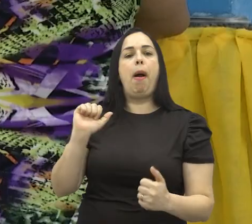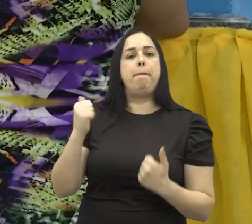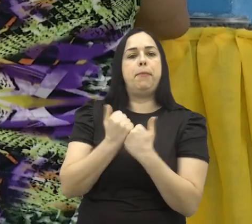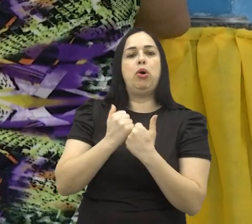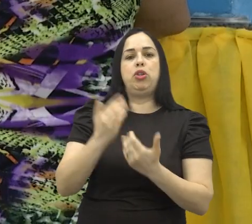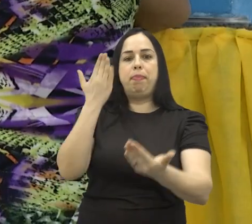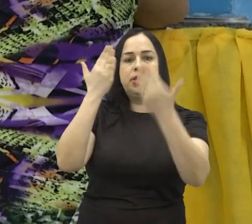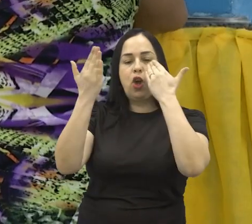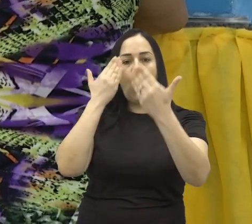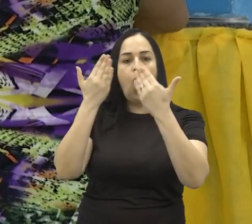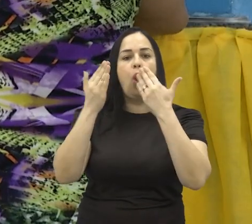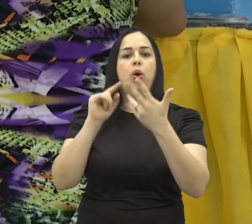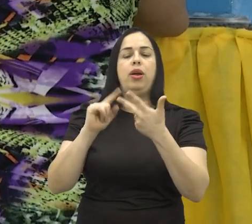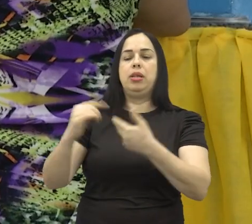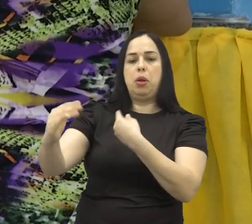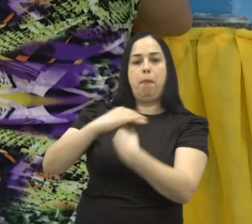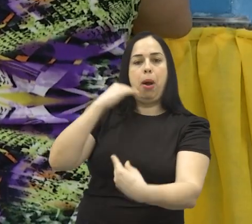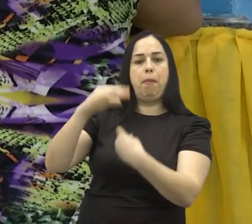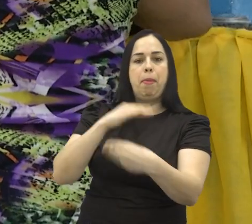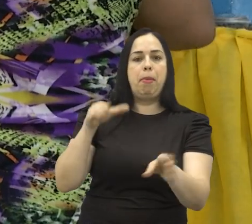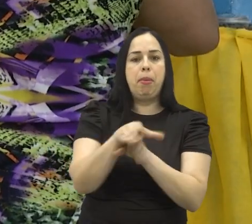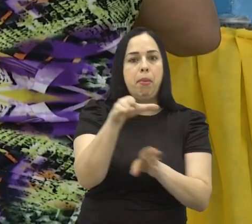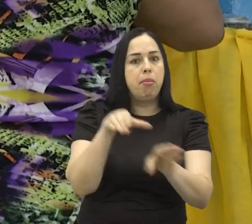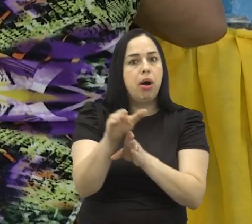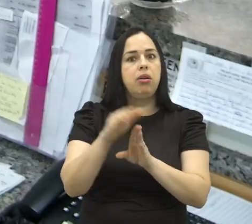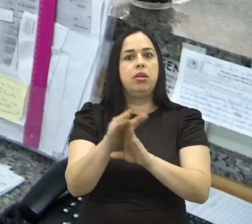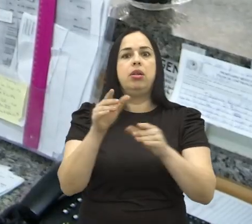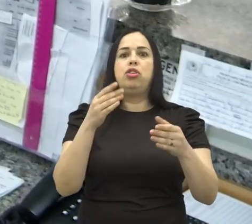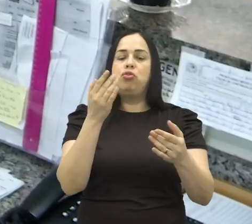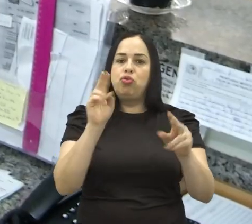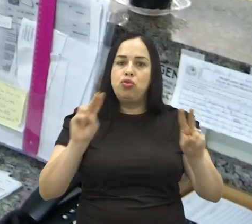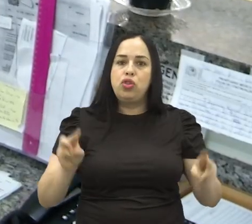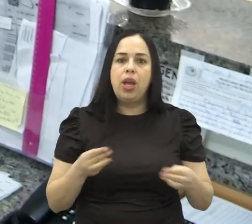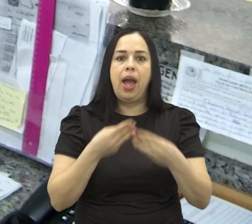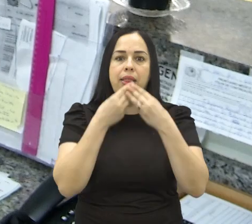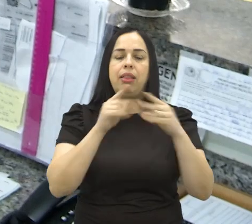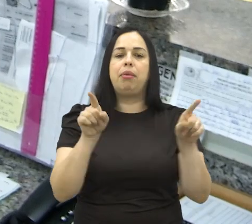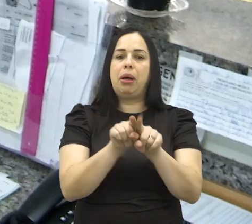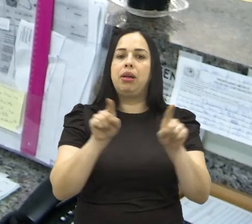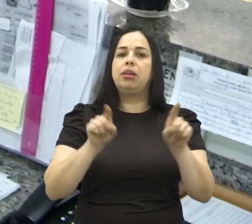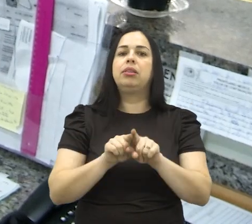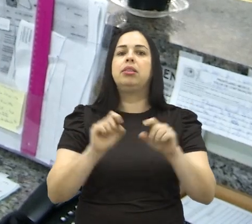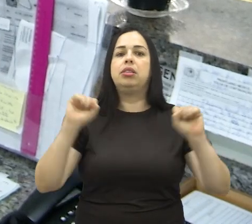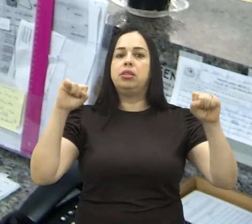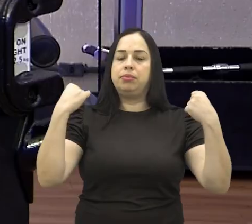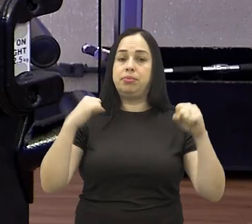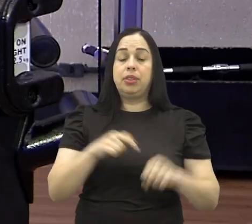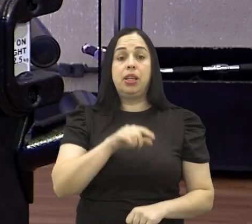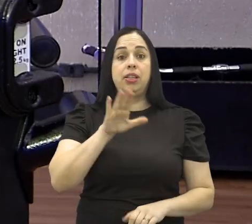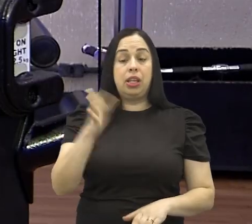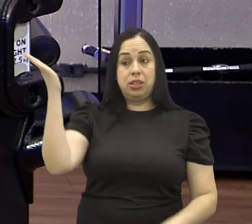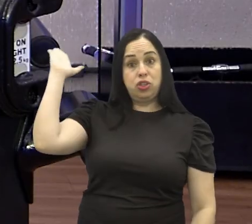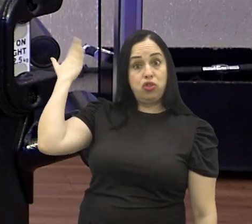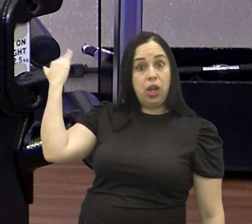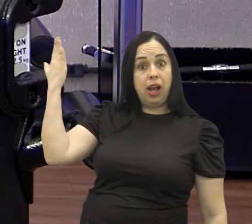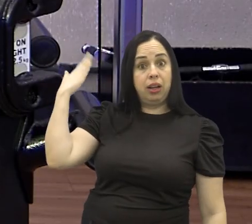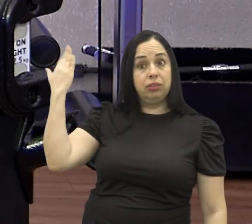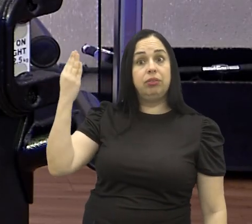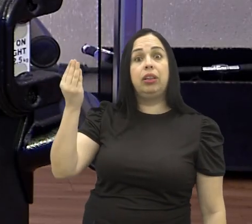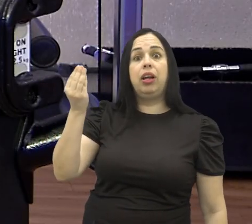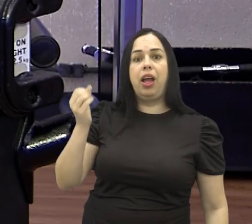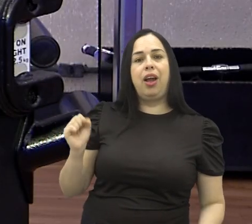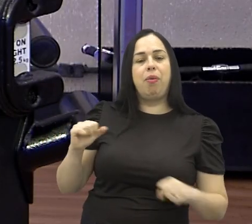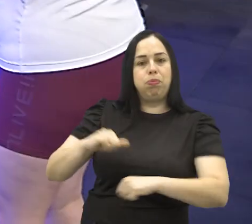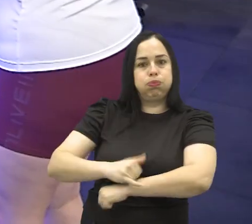e nutricionistas que compartilham orientações, dietas, exercícios e rotinas saudáveis. Quem já enfrentou a luta